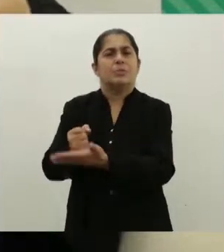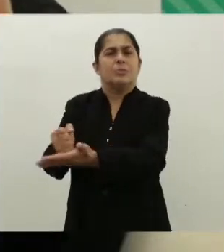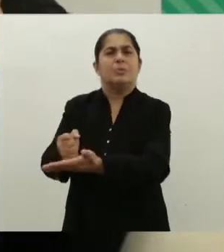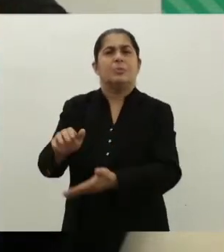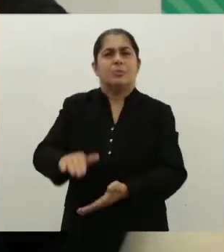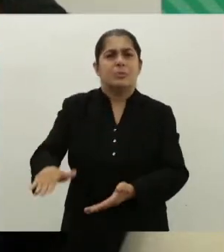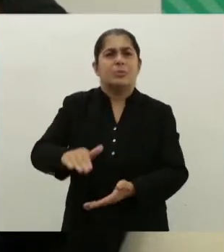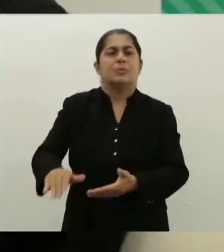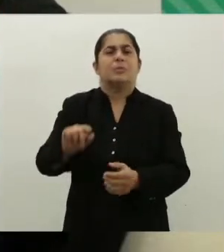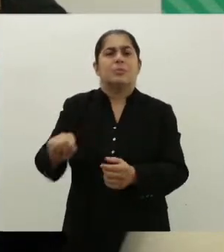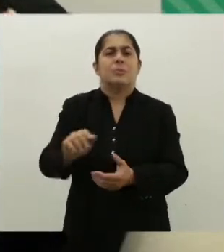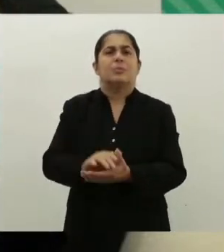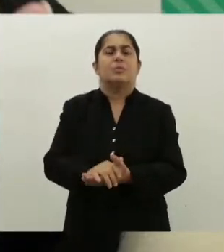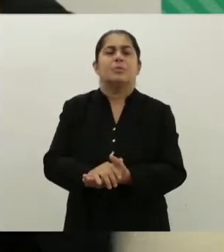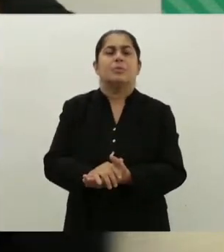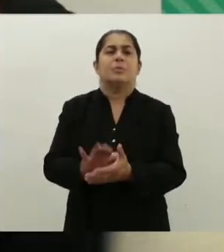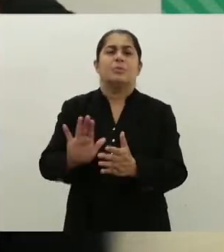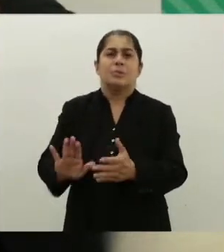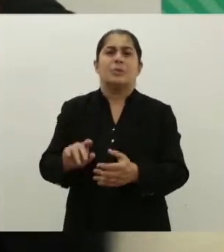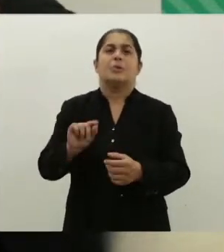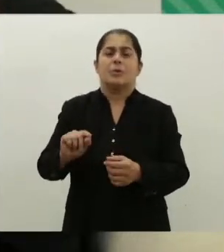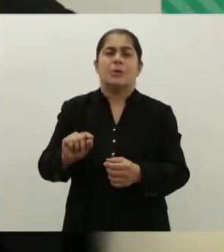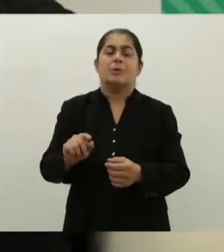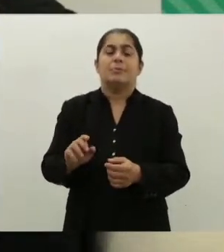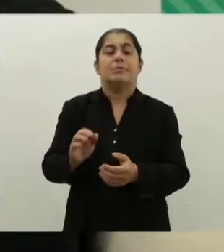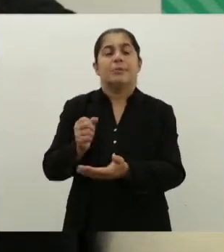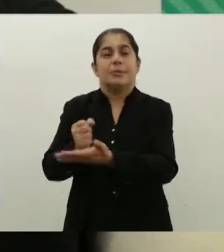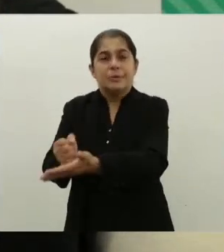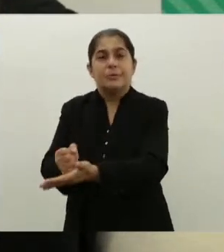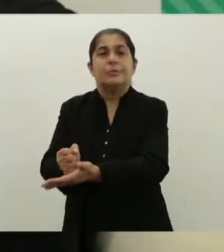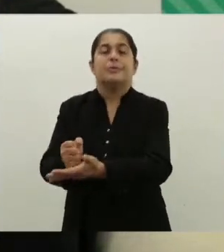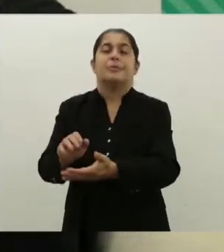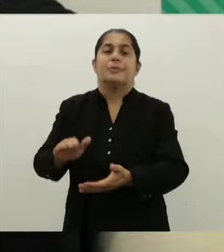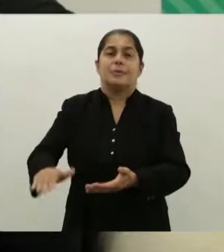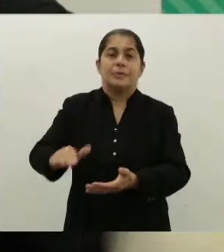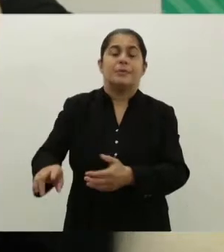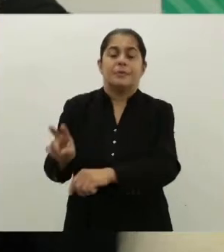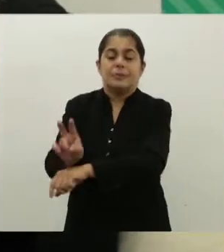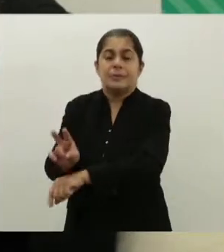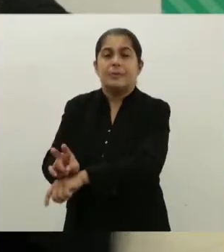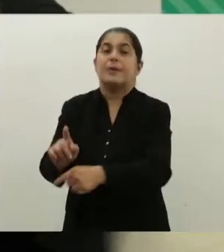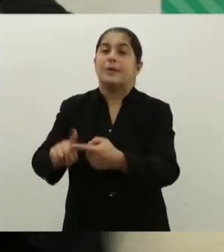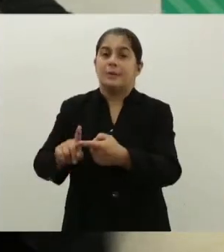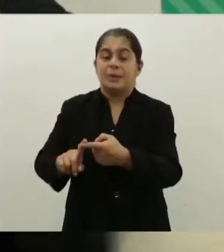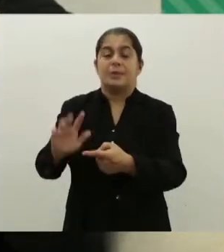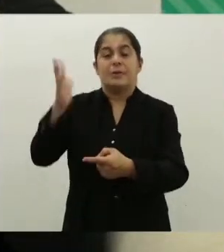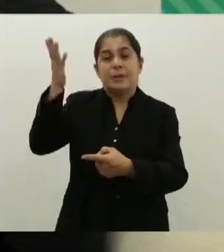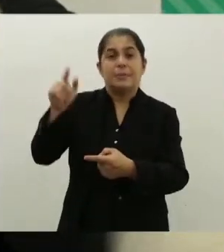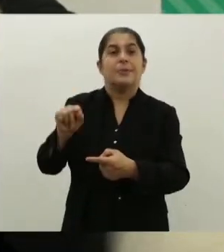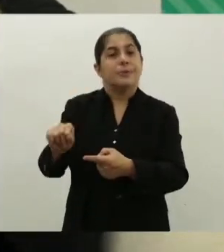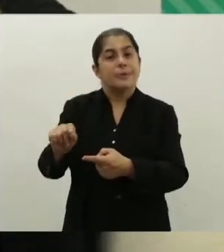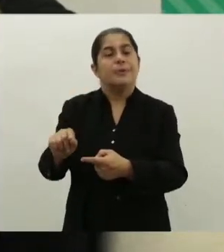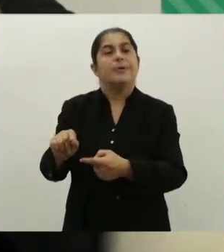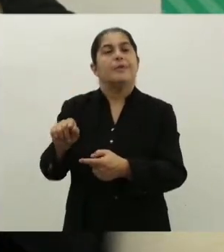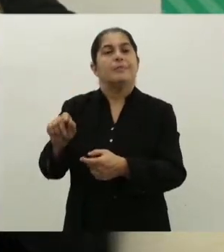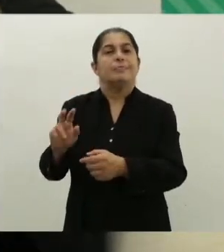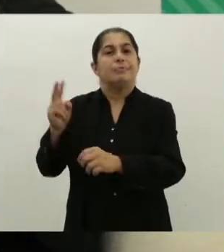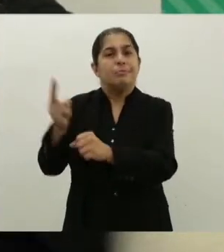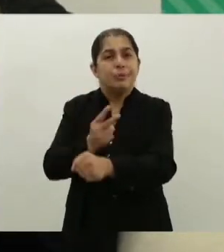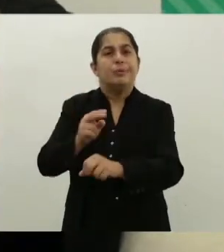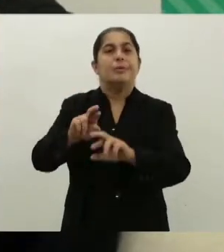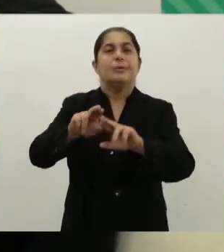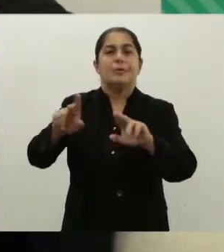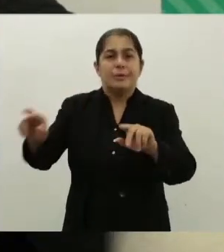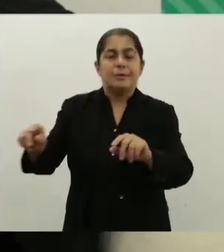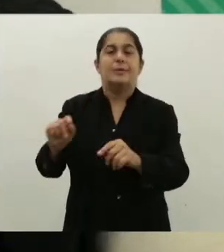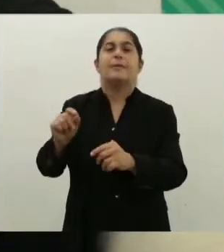protege a criança e o adolescente, mas, de certa forma, também pune. Ele vai proteger a criança e o adolescente que é encontrada em situação